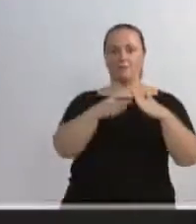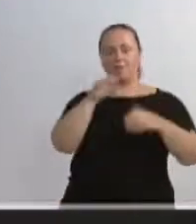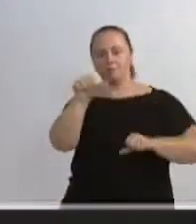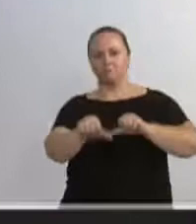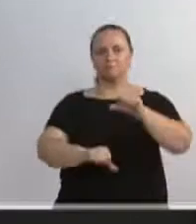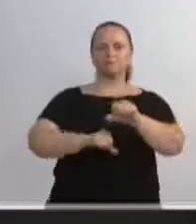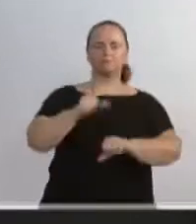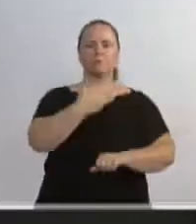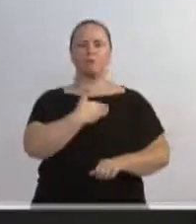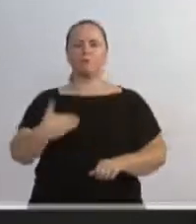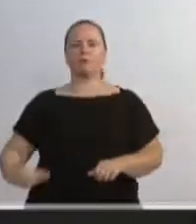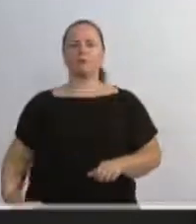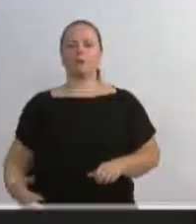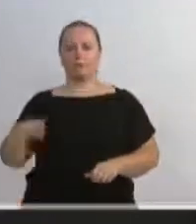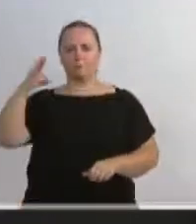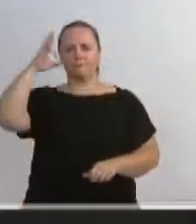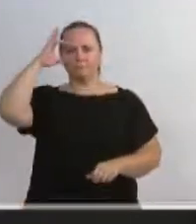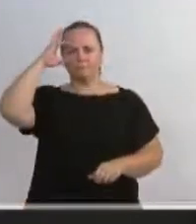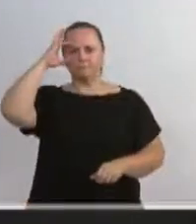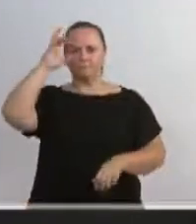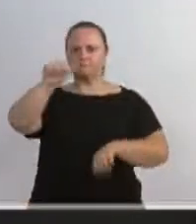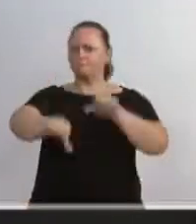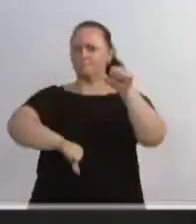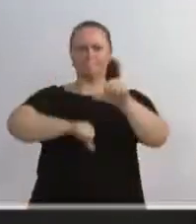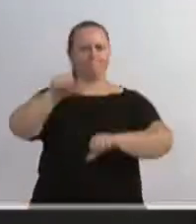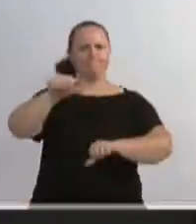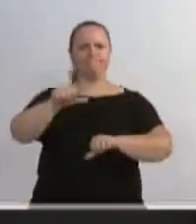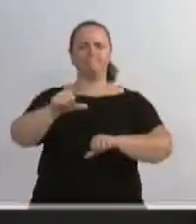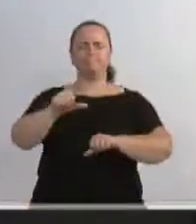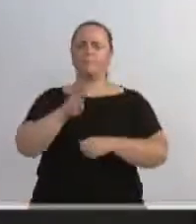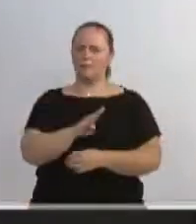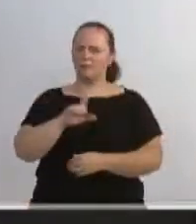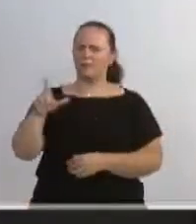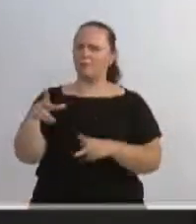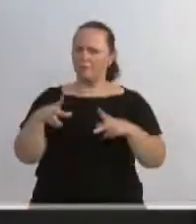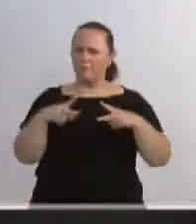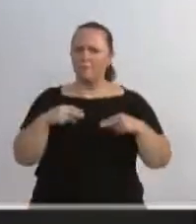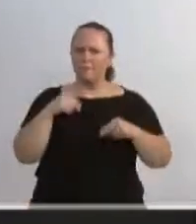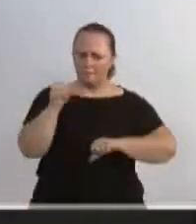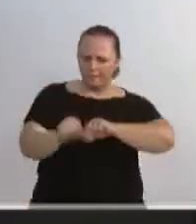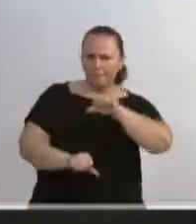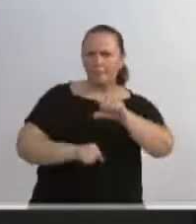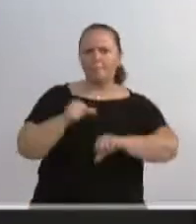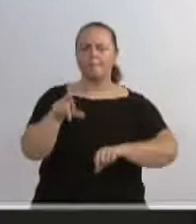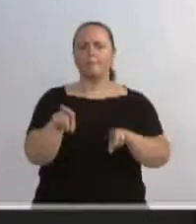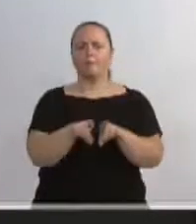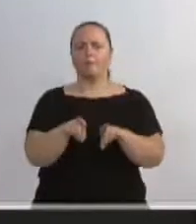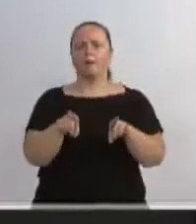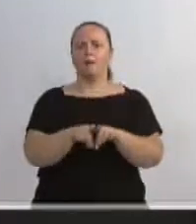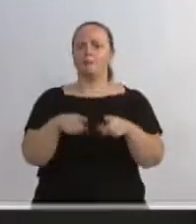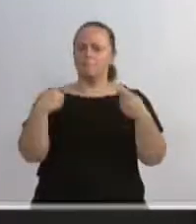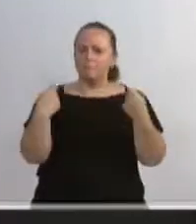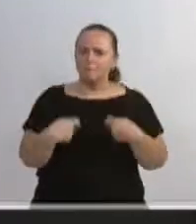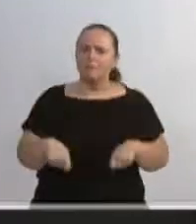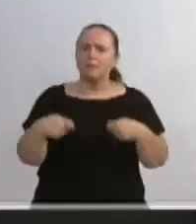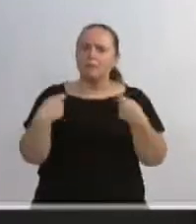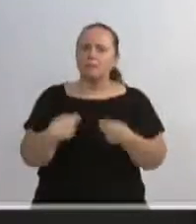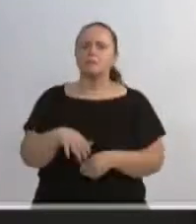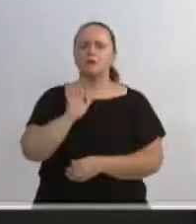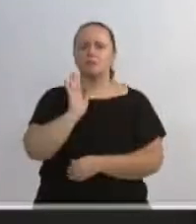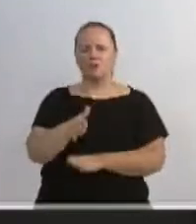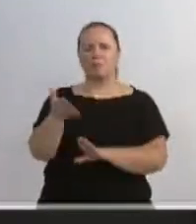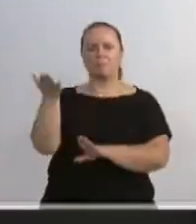a cidade, transformou a cidade em Lages. Realmente, Blumenau merece, Blumenau precisa, Blumenau já teve governador, e